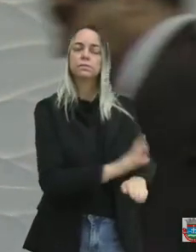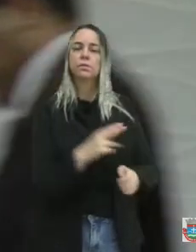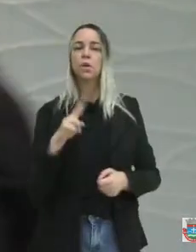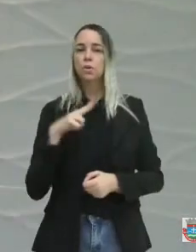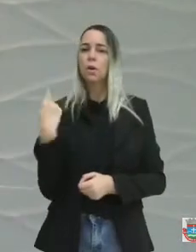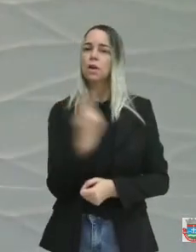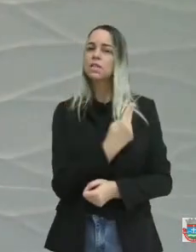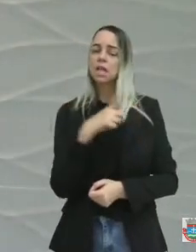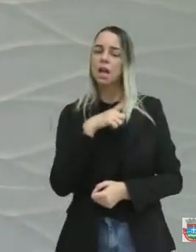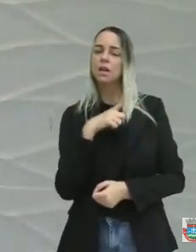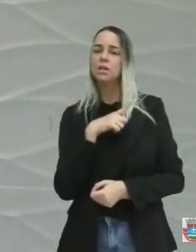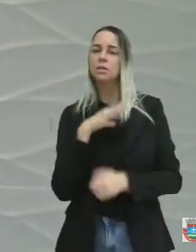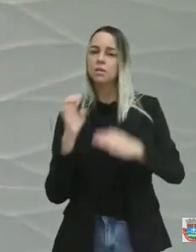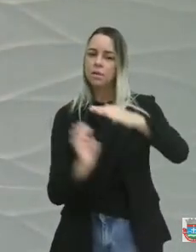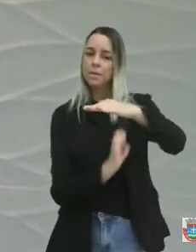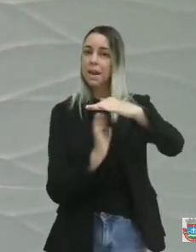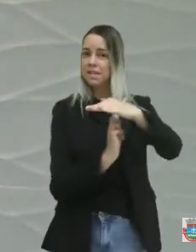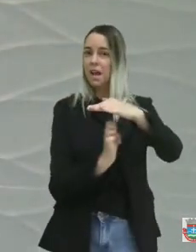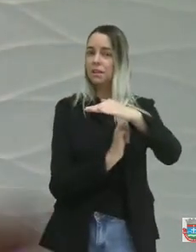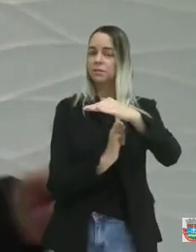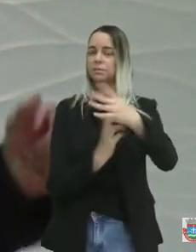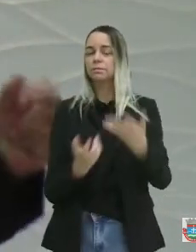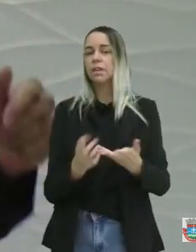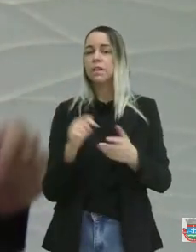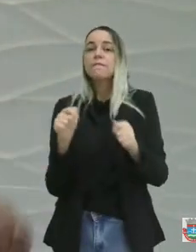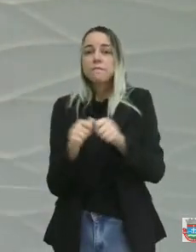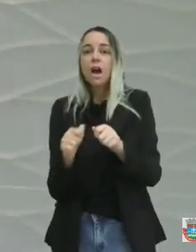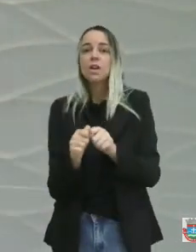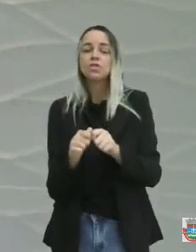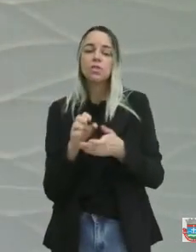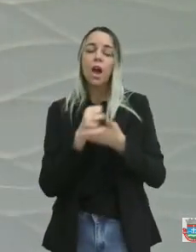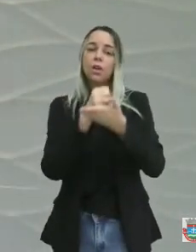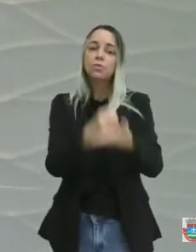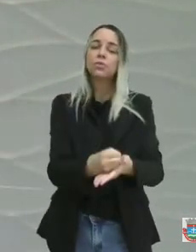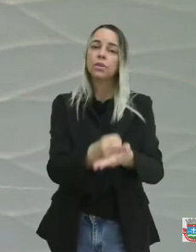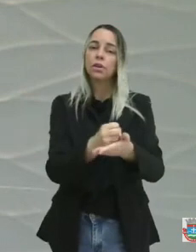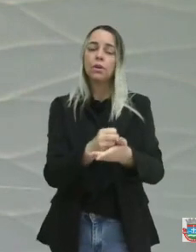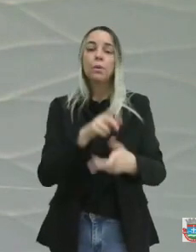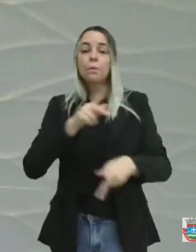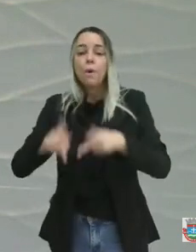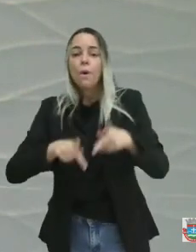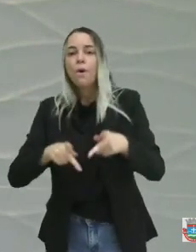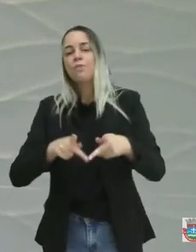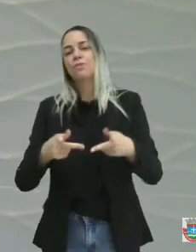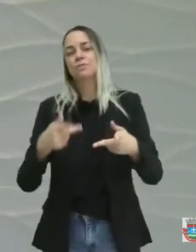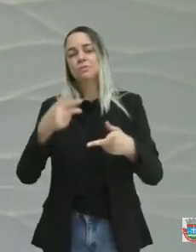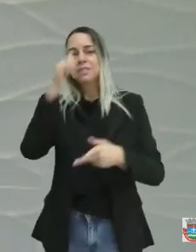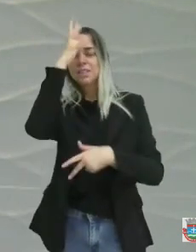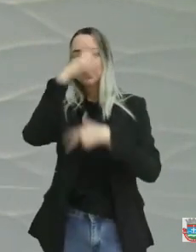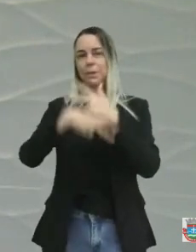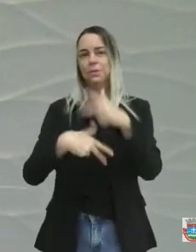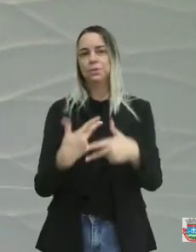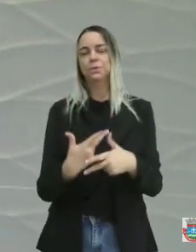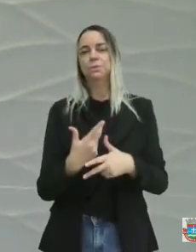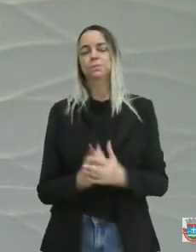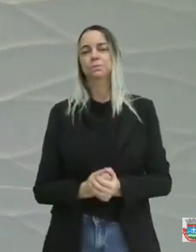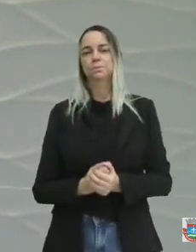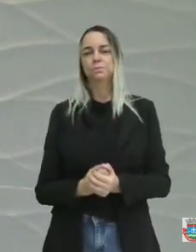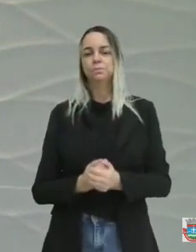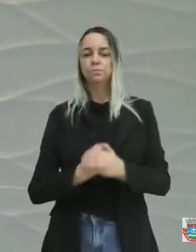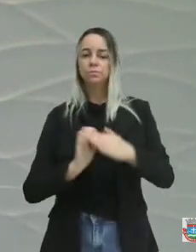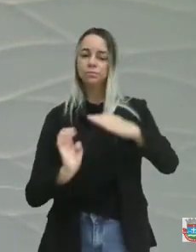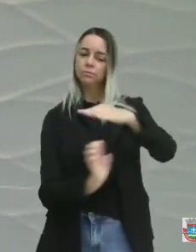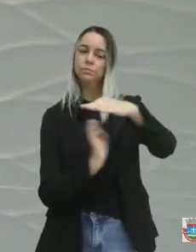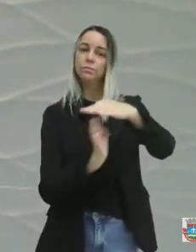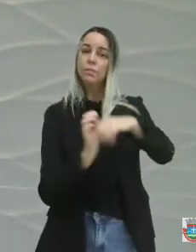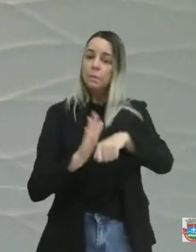um empresário que faz para ajudar o nosso município, um empresário que mais arou terra